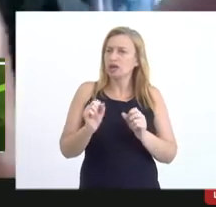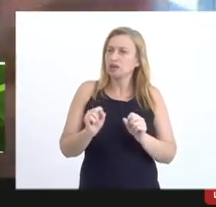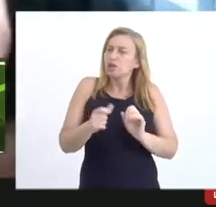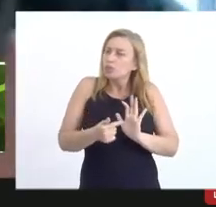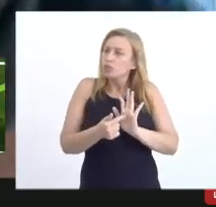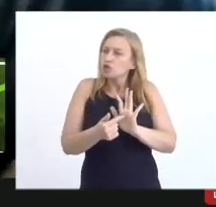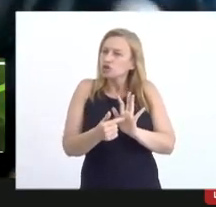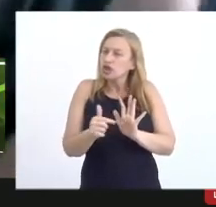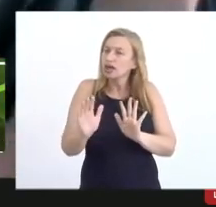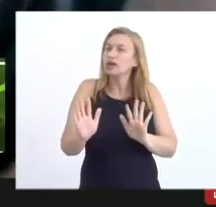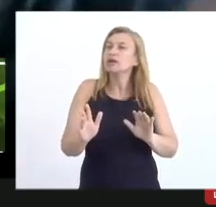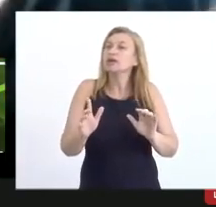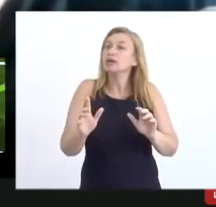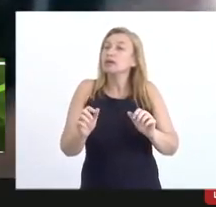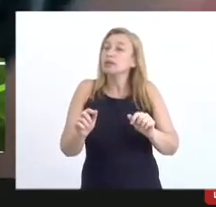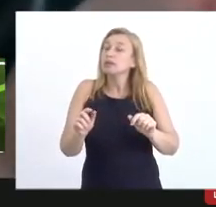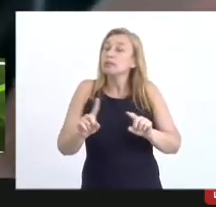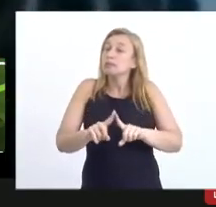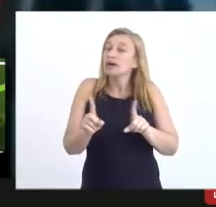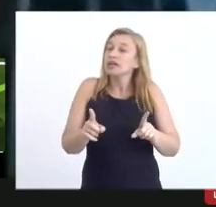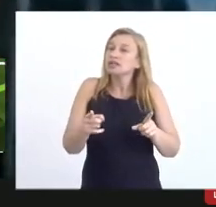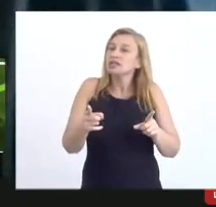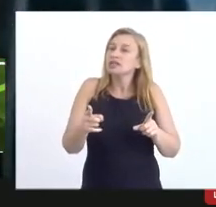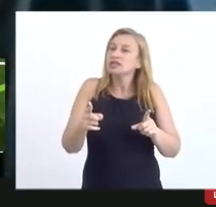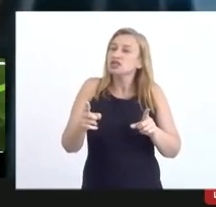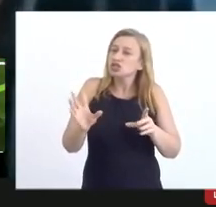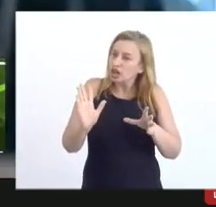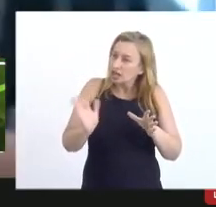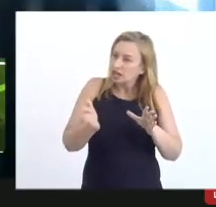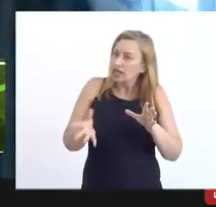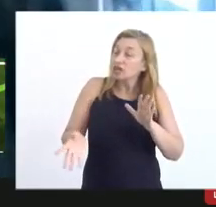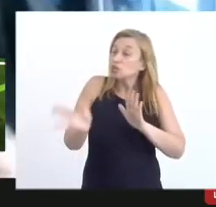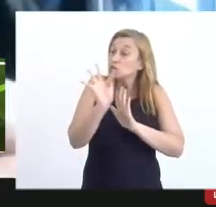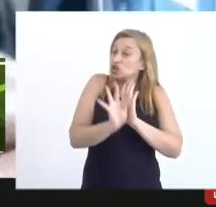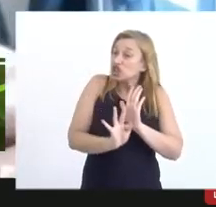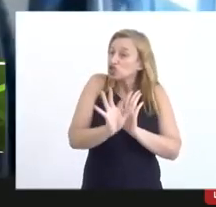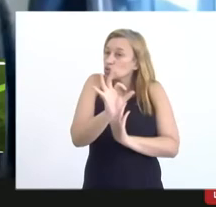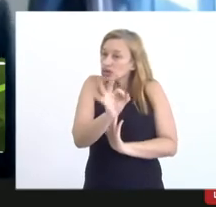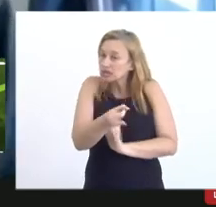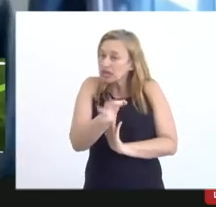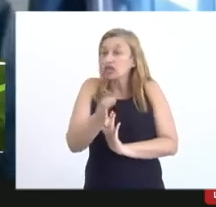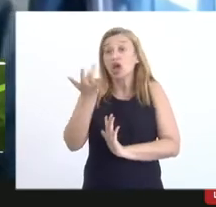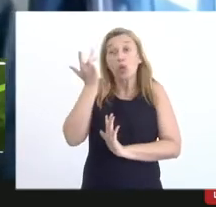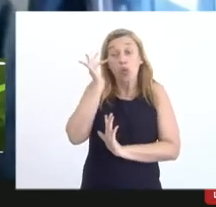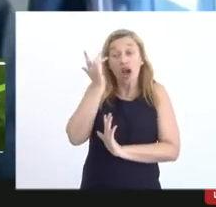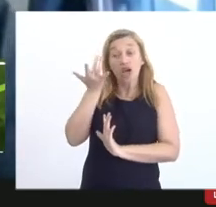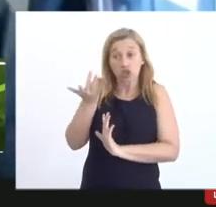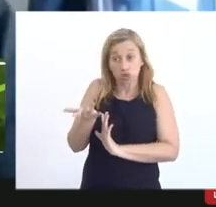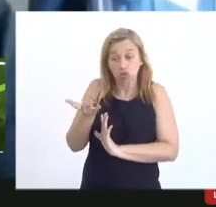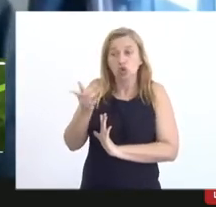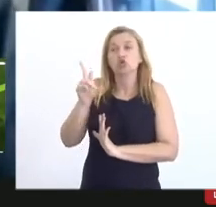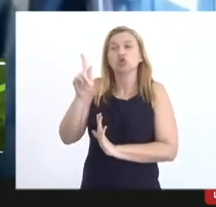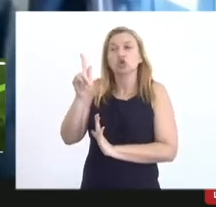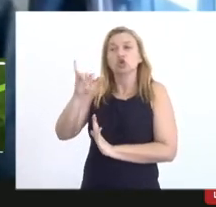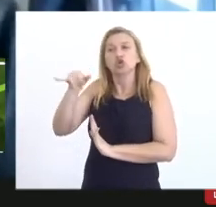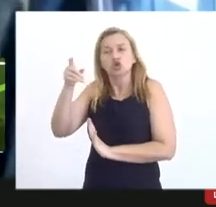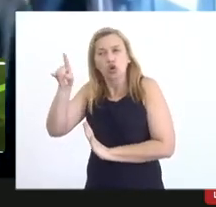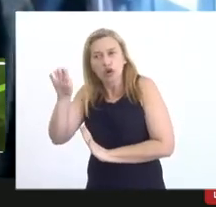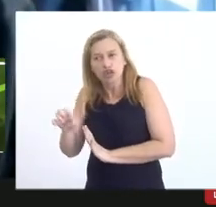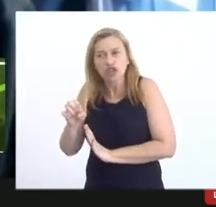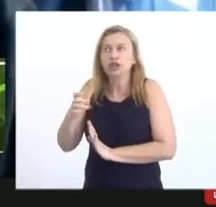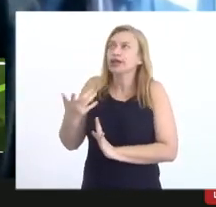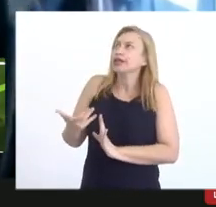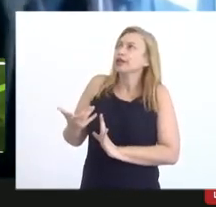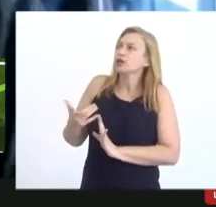esforçante mas de alguma coisa que está expressamente prevista no texto legal então eu acho Jorge Eduardo que